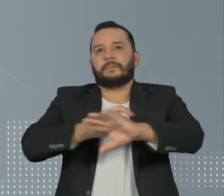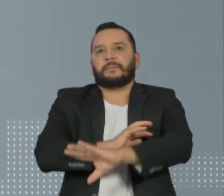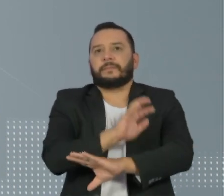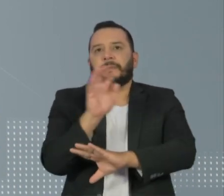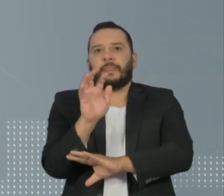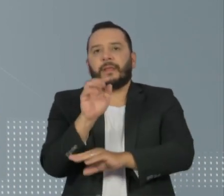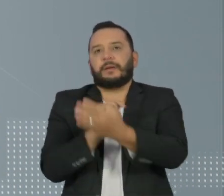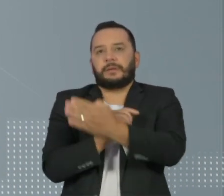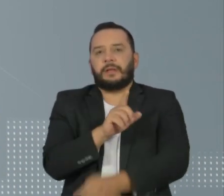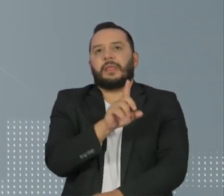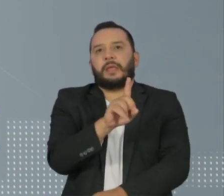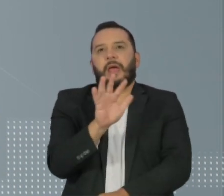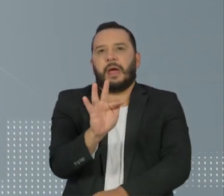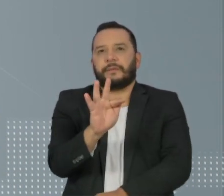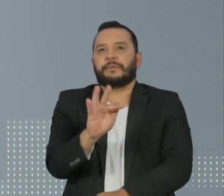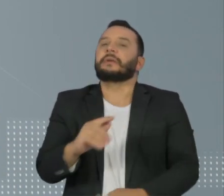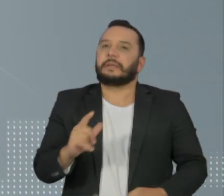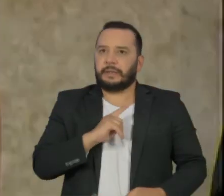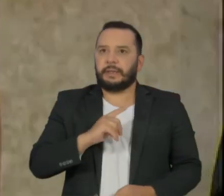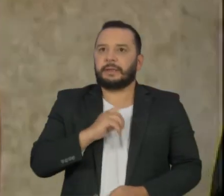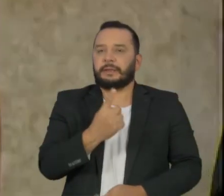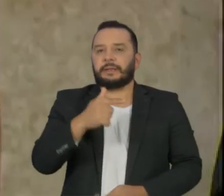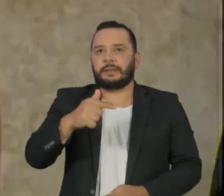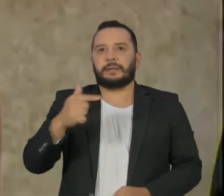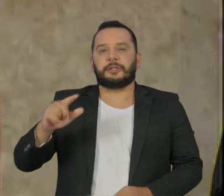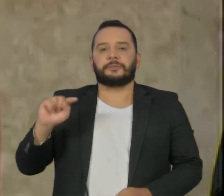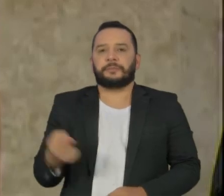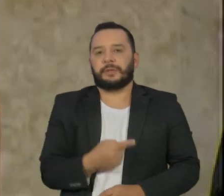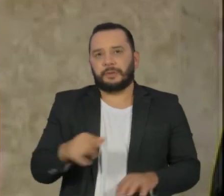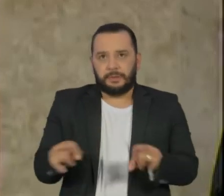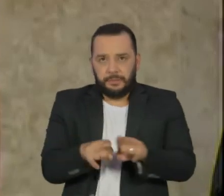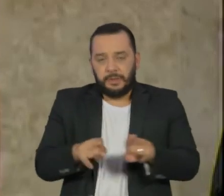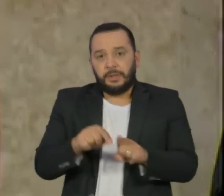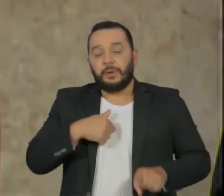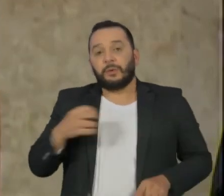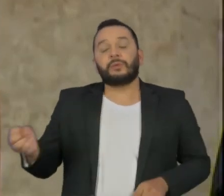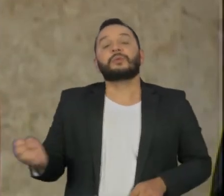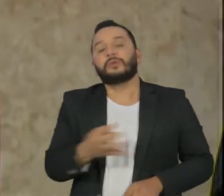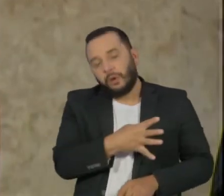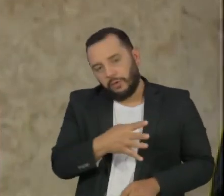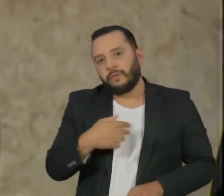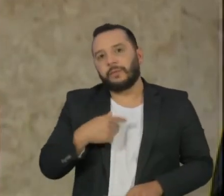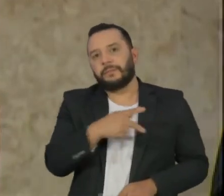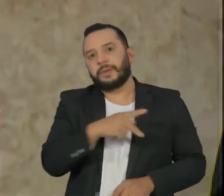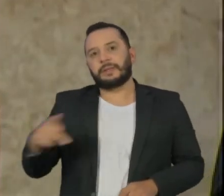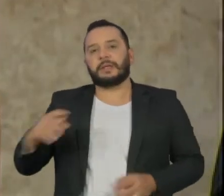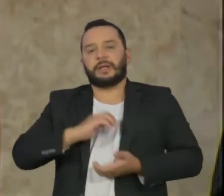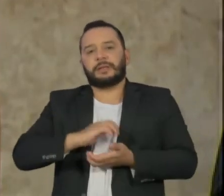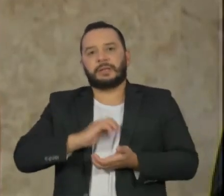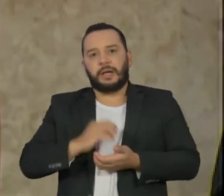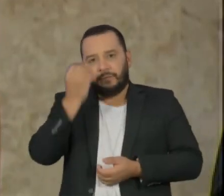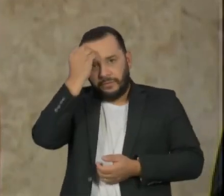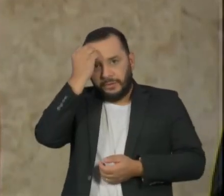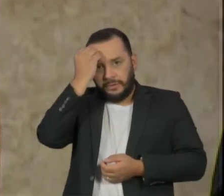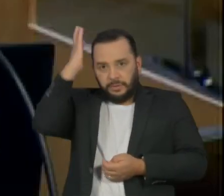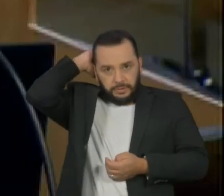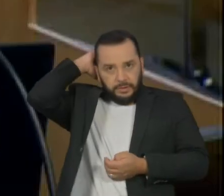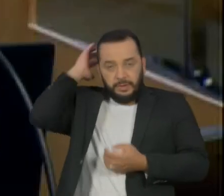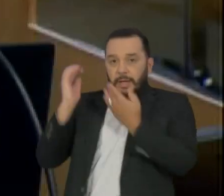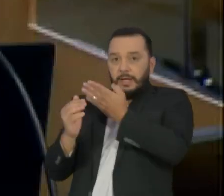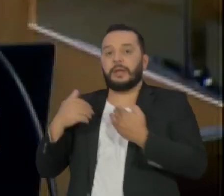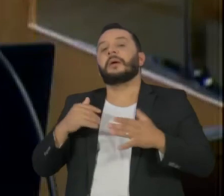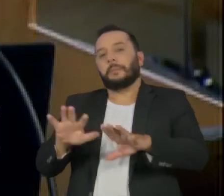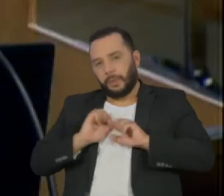o Distrito Federal, com 177 mil. O novo presidente do Supremo Tribunal Federal, Luiz Fux, testou positivo para o coronavírus.